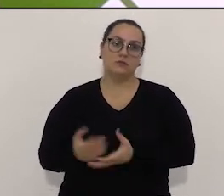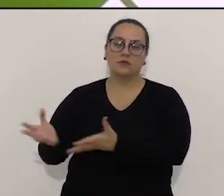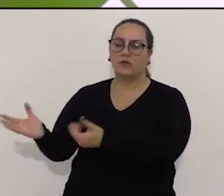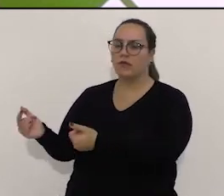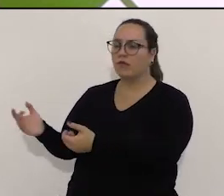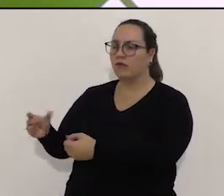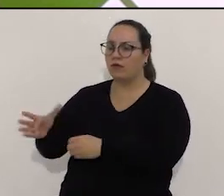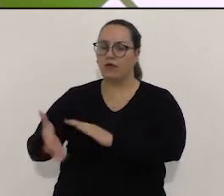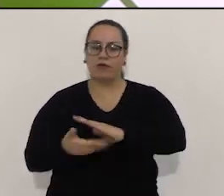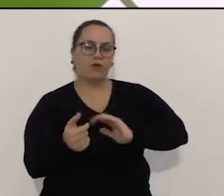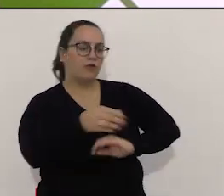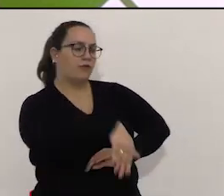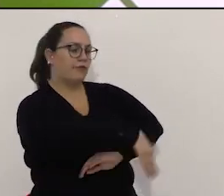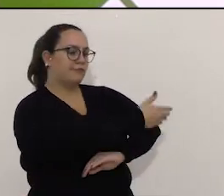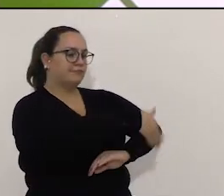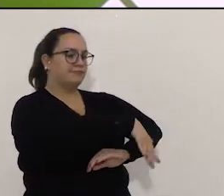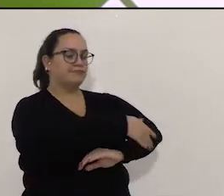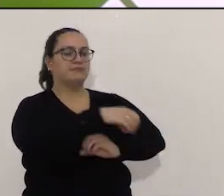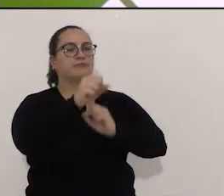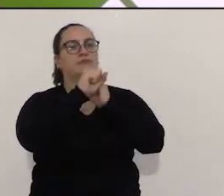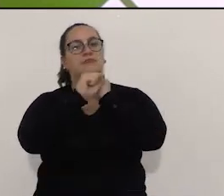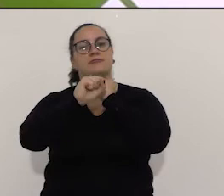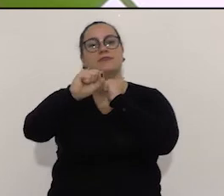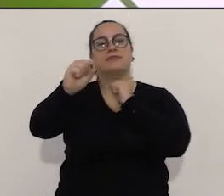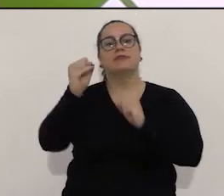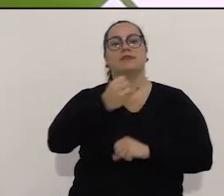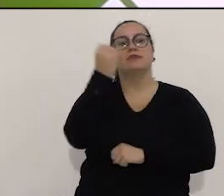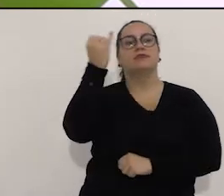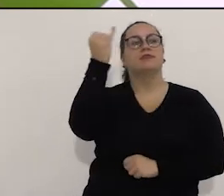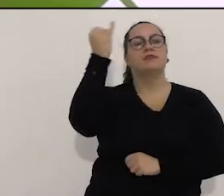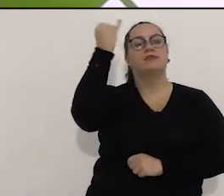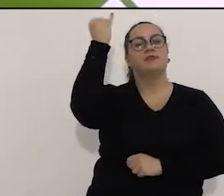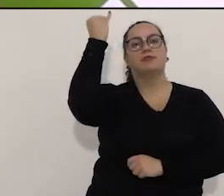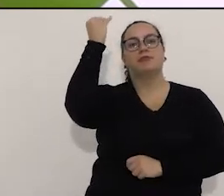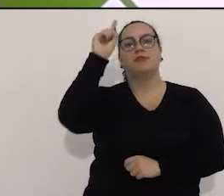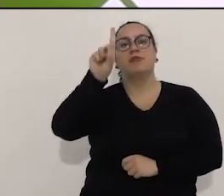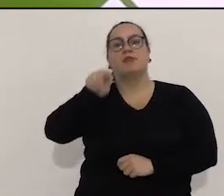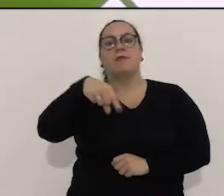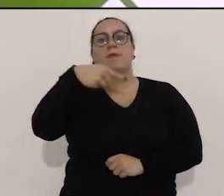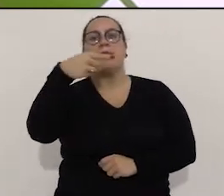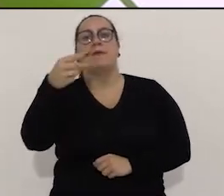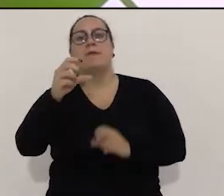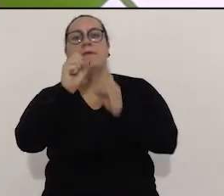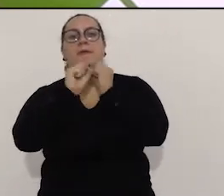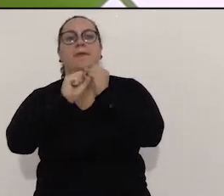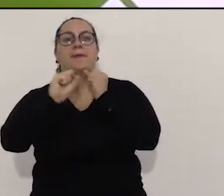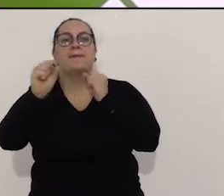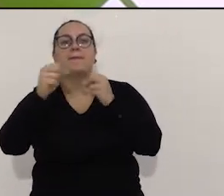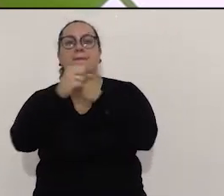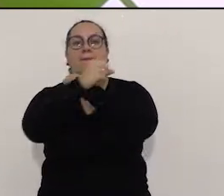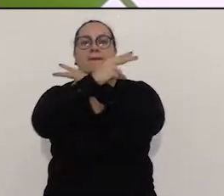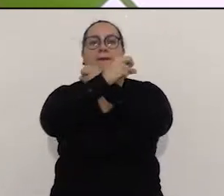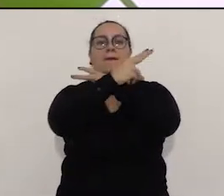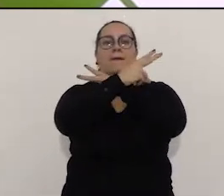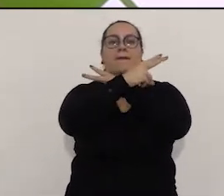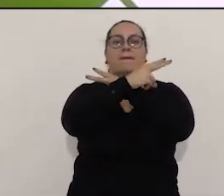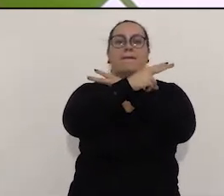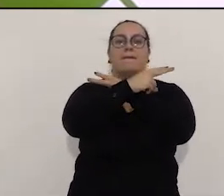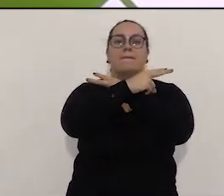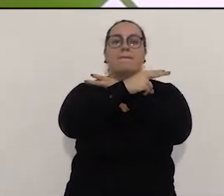muitas vezes, para tirar ele da rua, ou ele tiver alguma atividade esportiva importante. E mais do que isso, no esporte, nós queremos que a Varé,